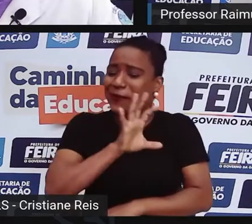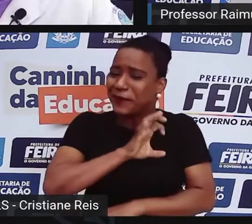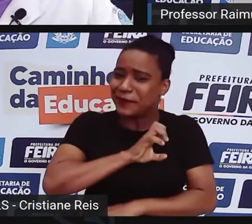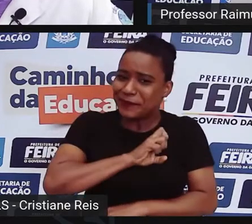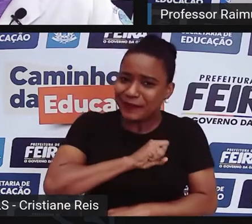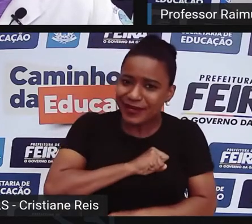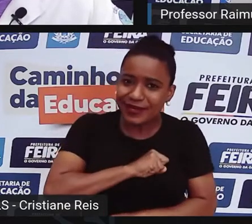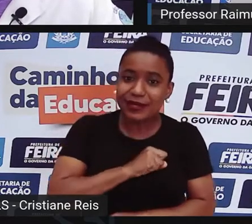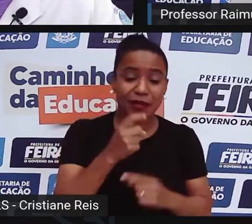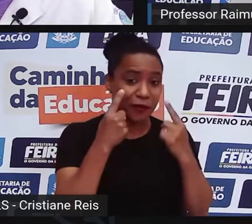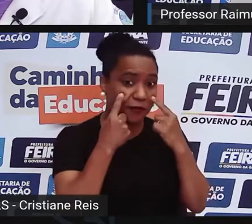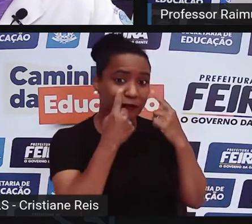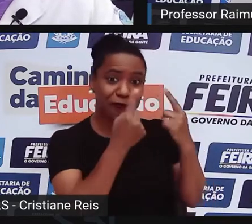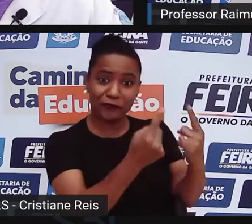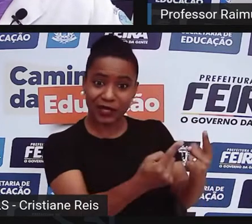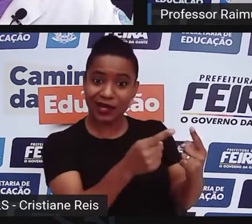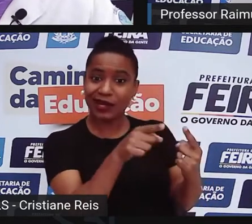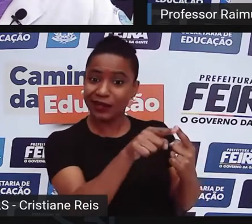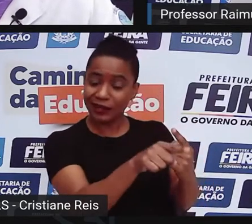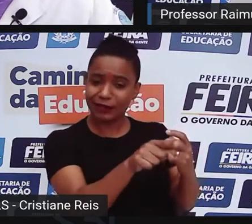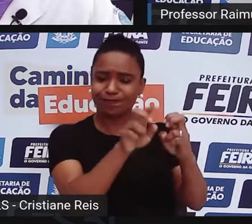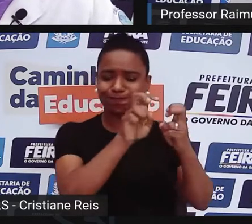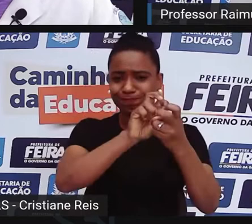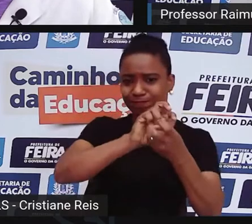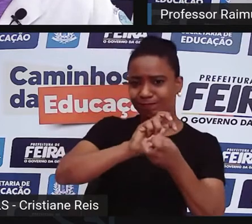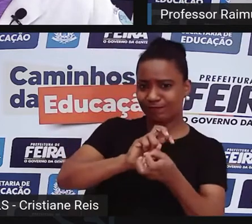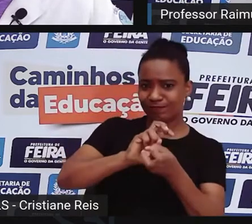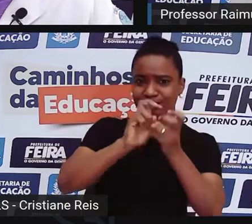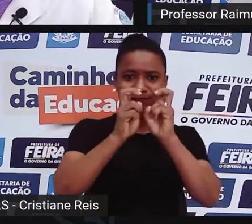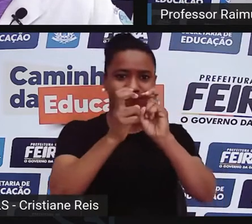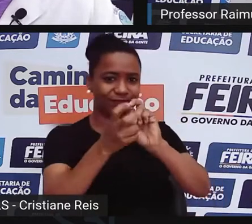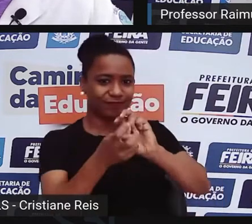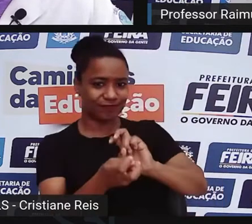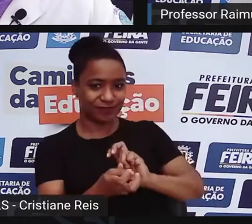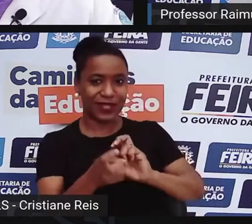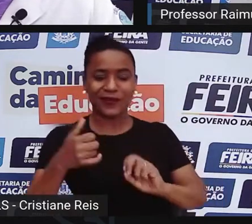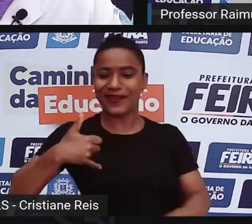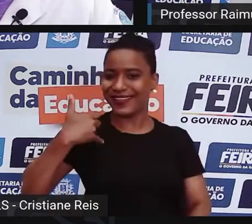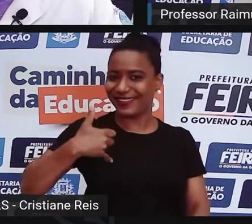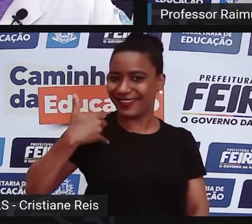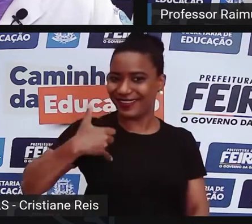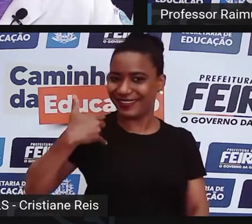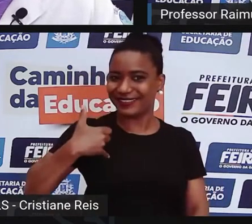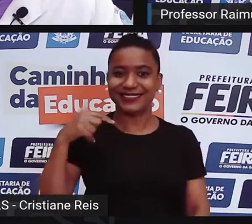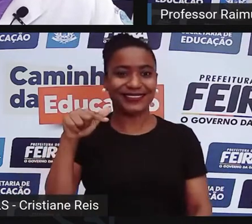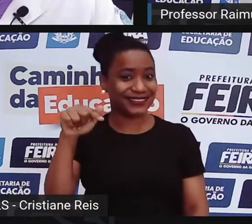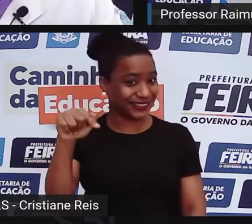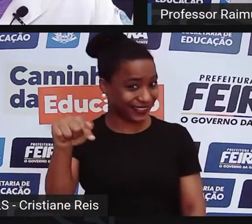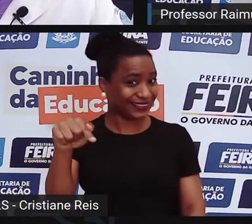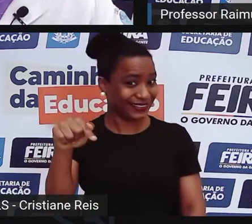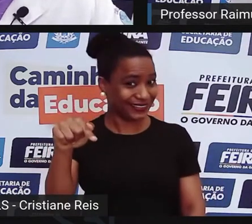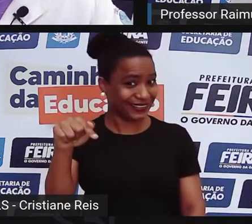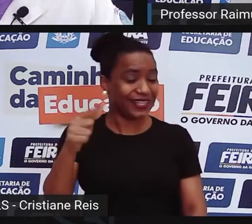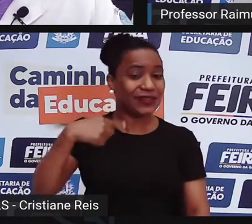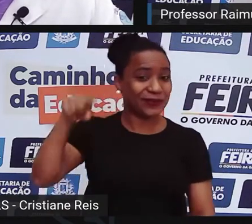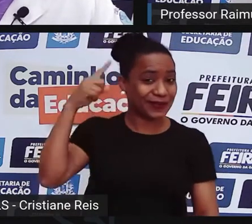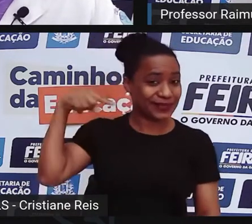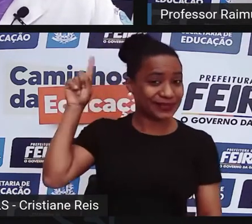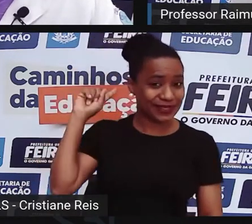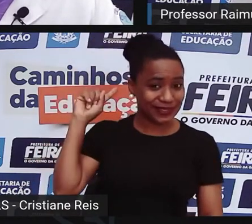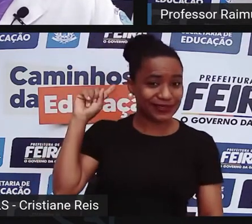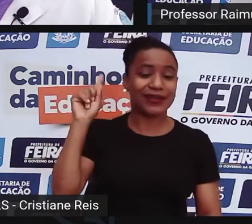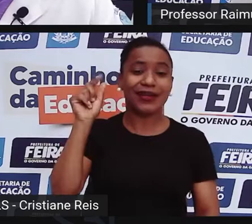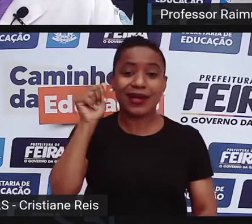vendo os mestres fazer o movimento. Eu tinha sete anos de idade. Naquele tempo, a minha avó ainda